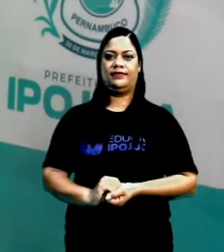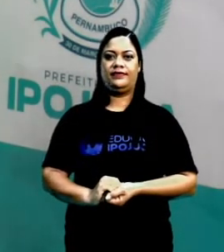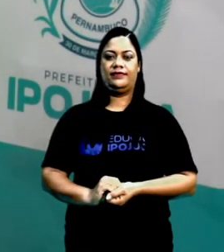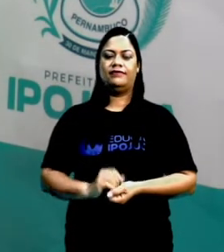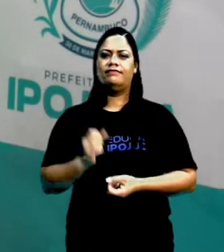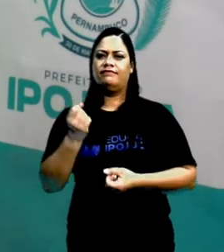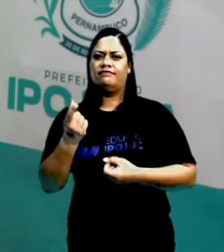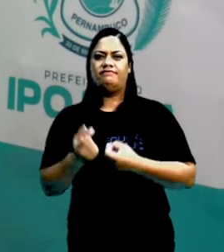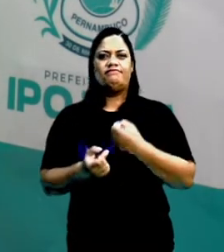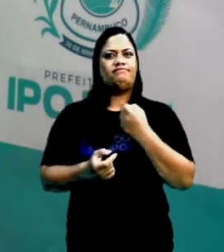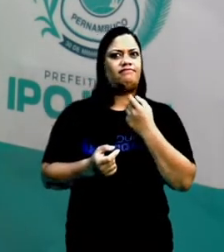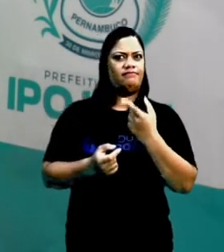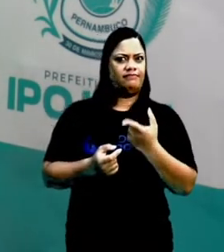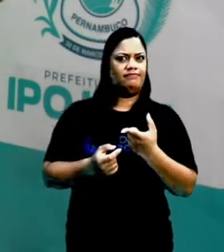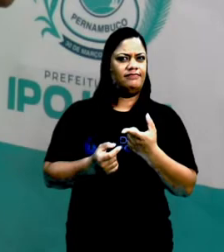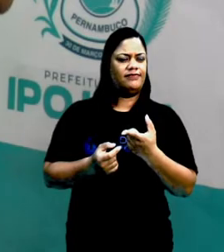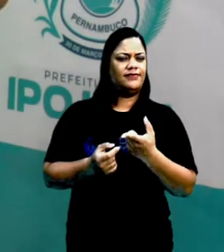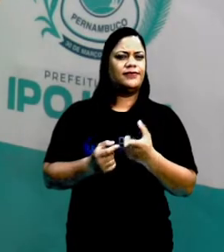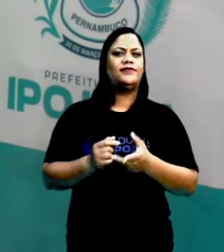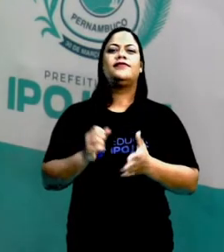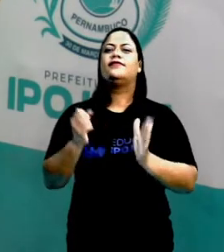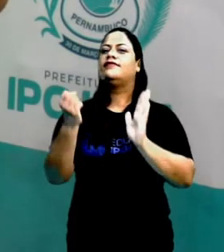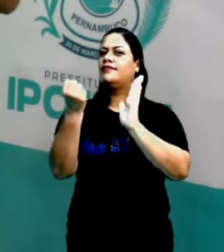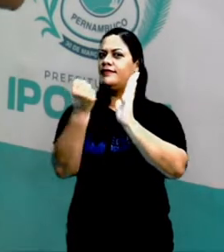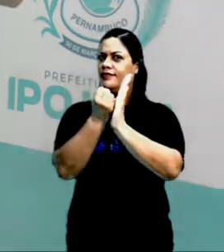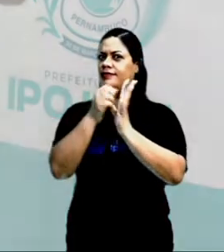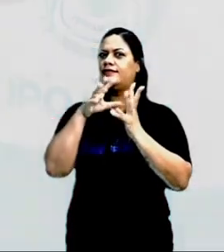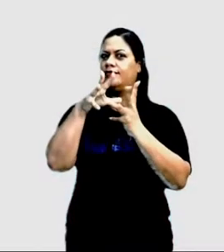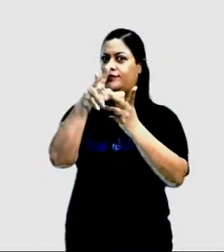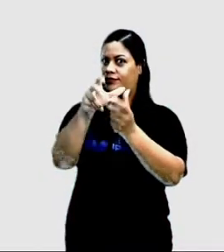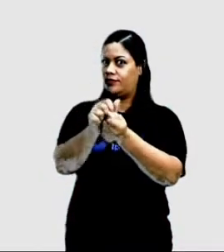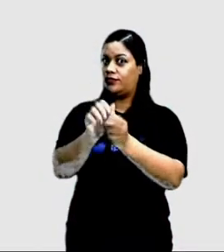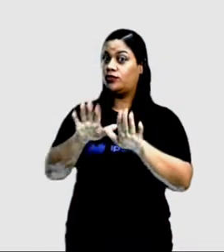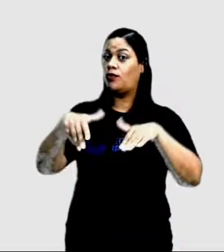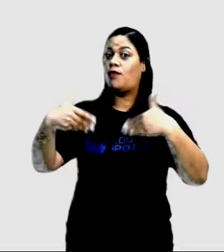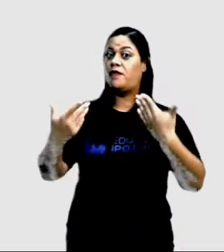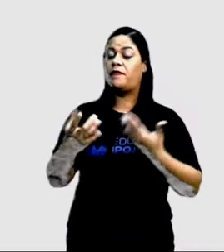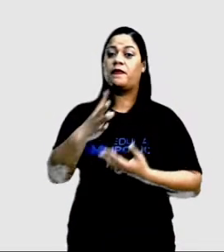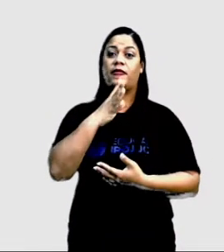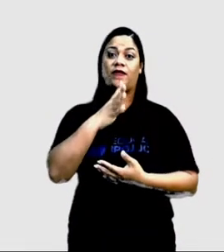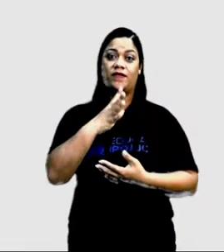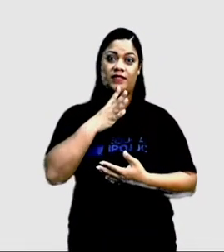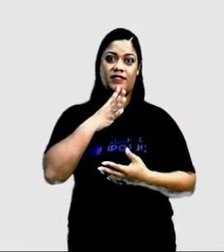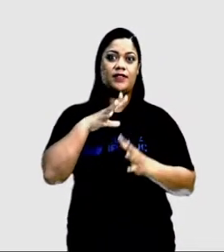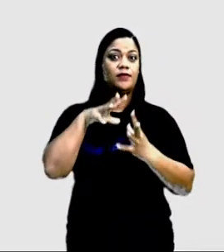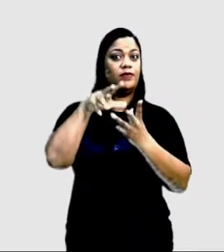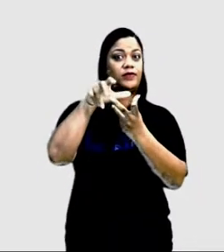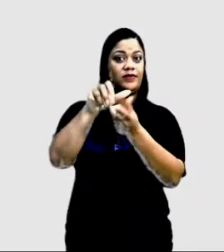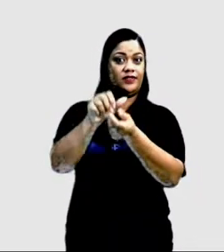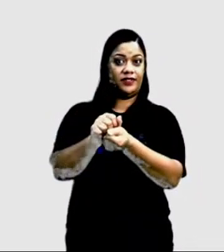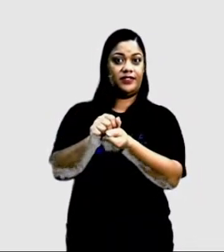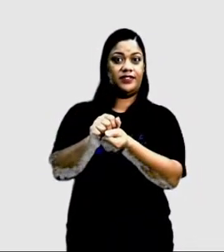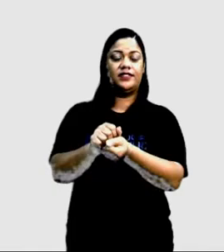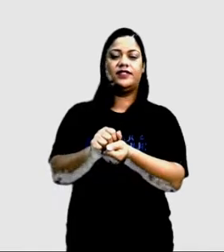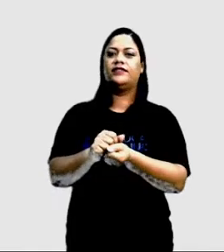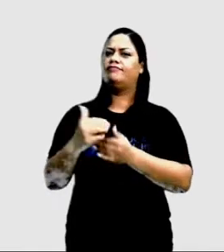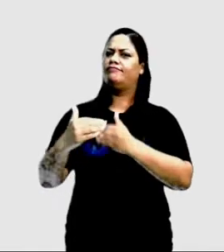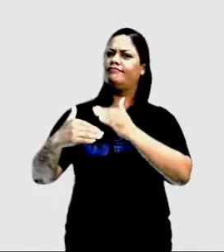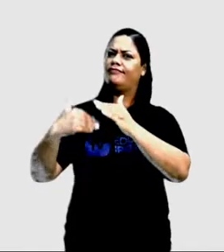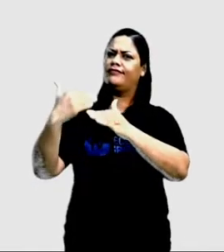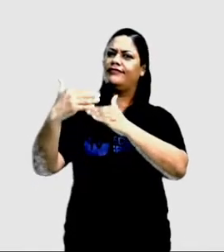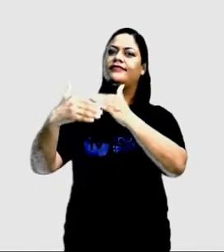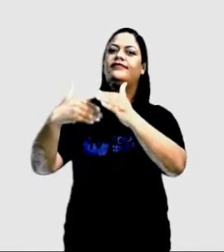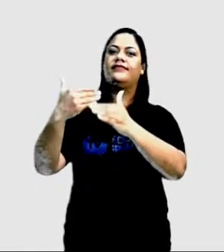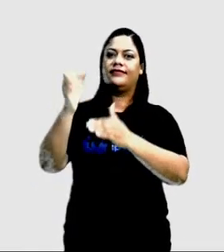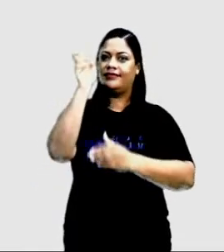Alguns patrimônios mundiais são? A gente vai conhecer alguns patrimônios mundiais ao longo